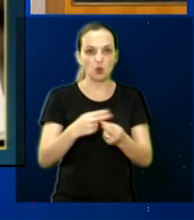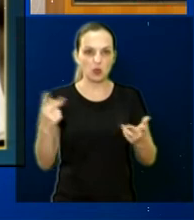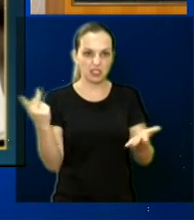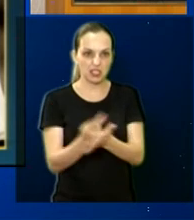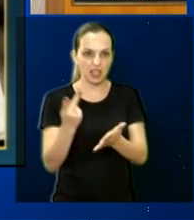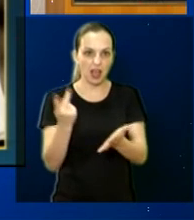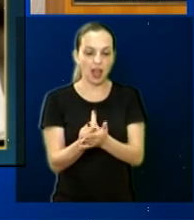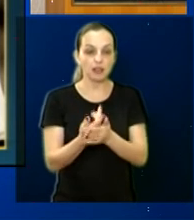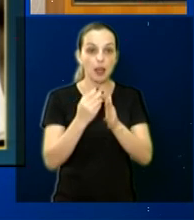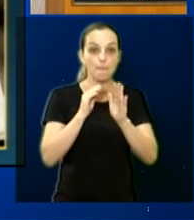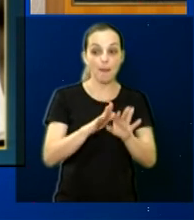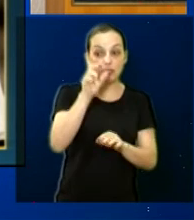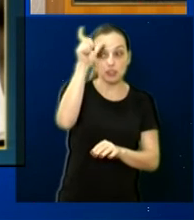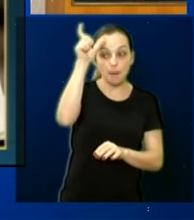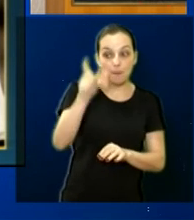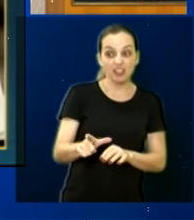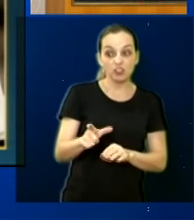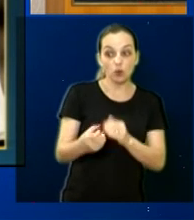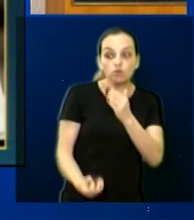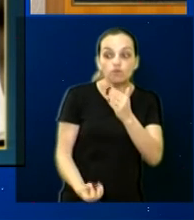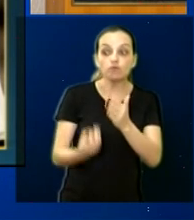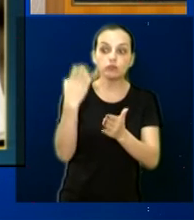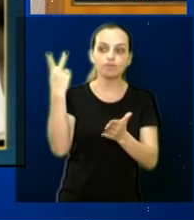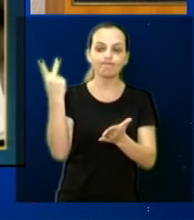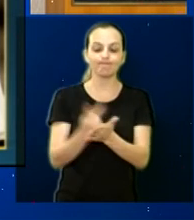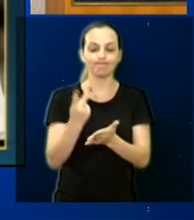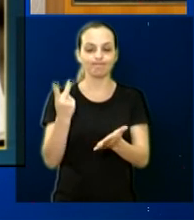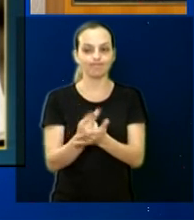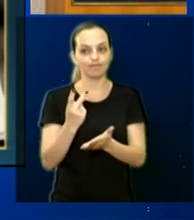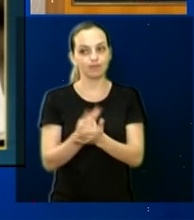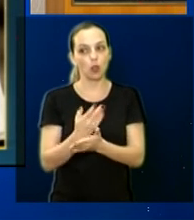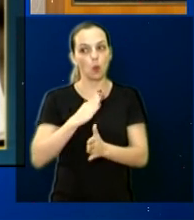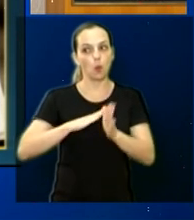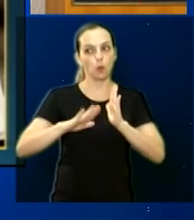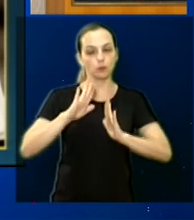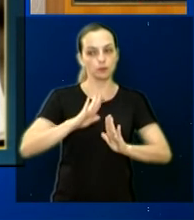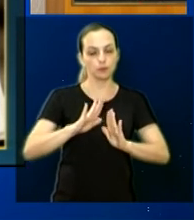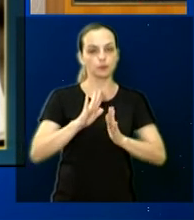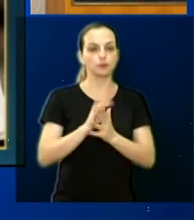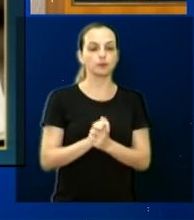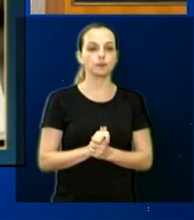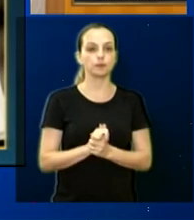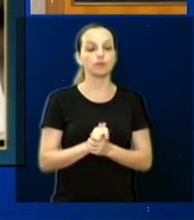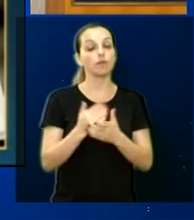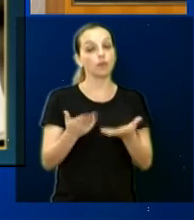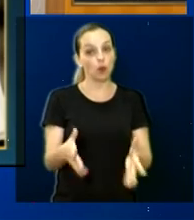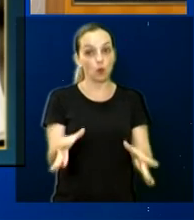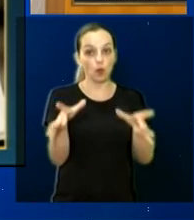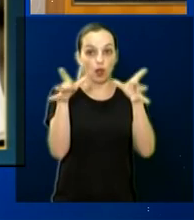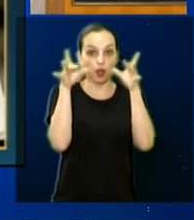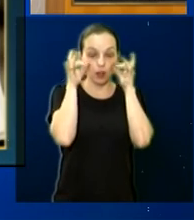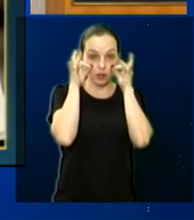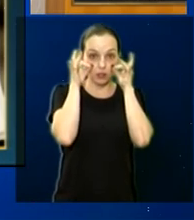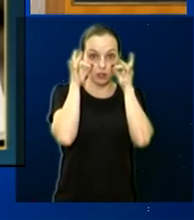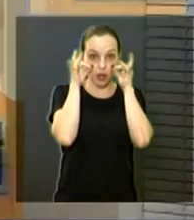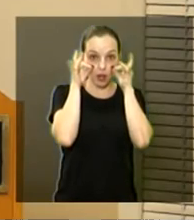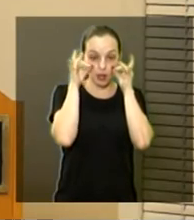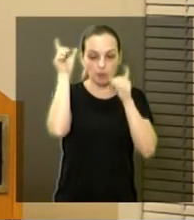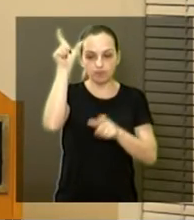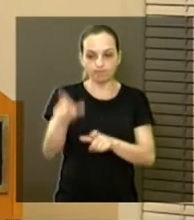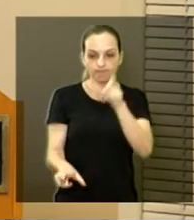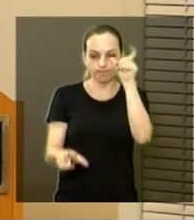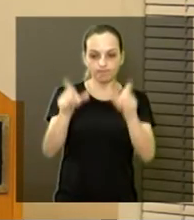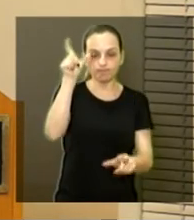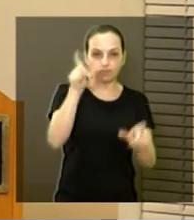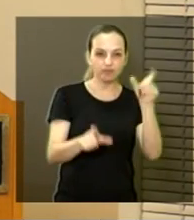Mas, ai daquele que produz escândalos. Então, fica aí um alerta para tantas pessoas,